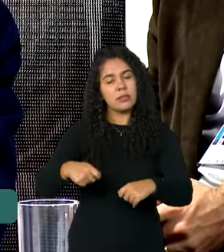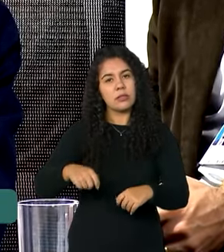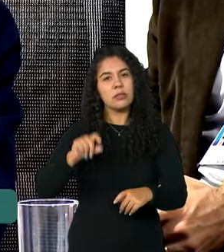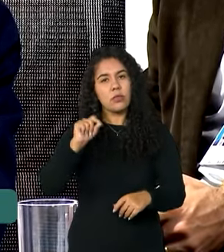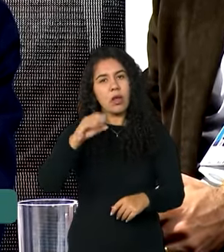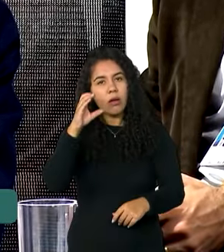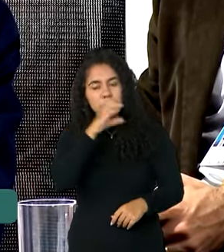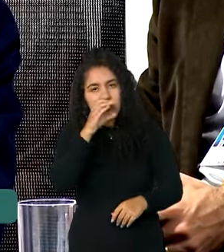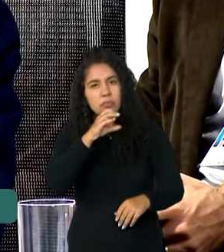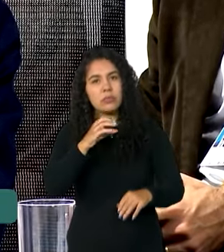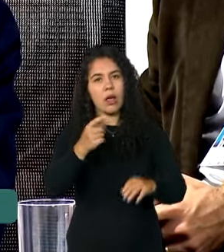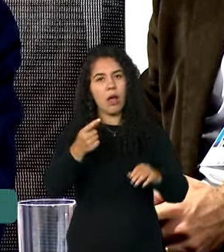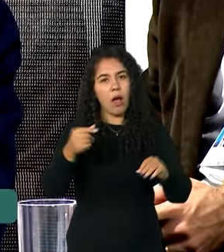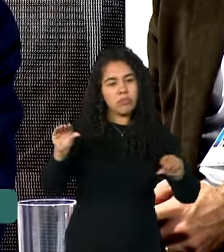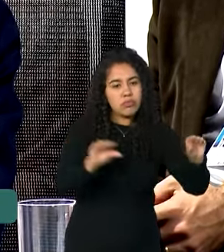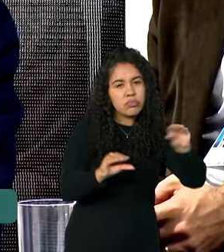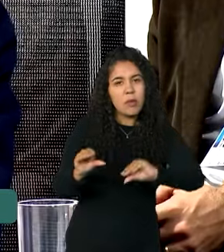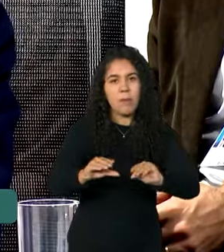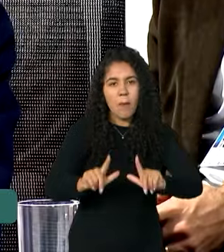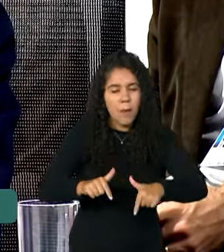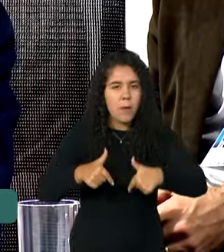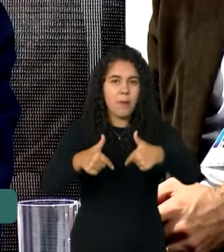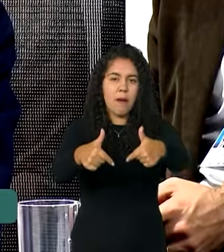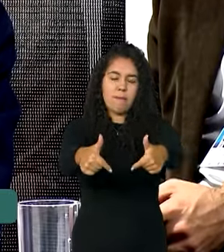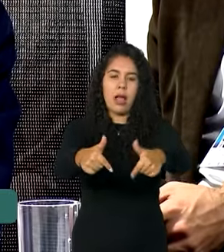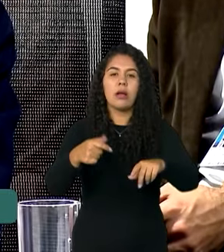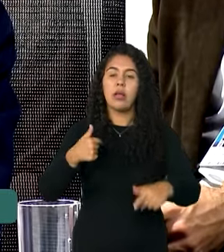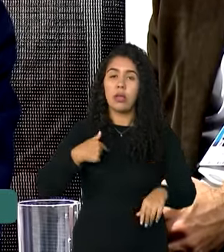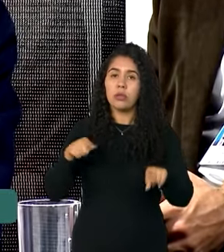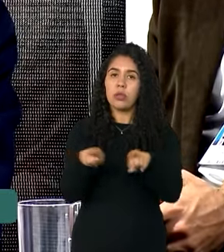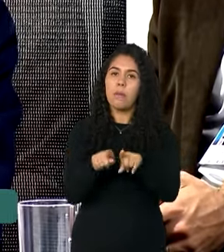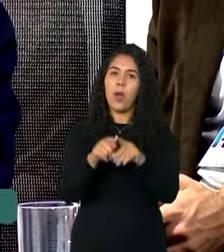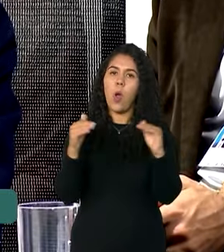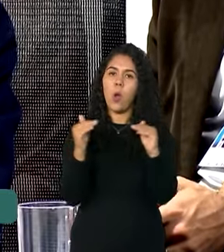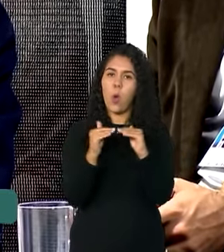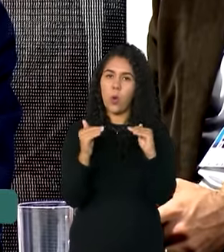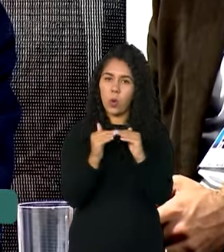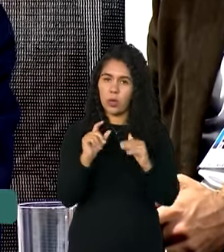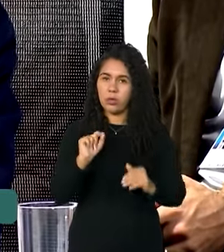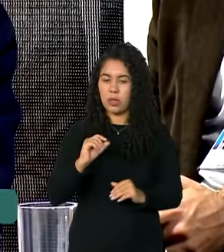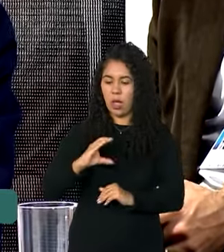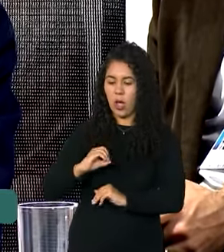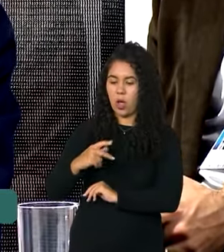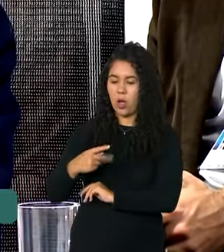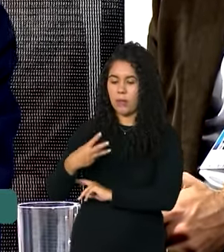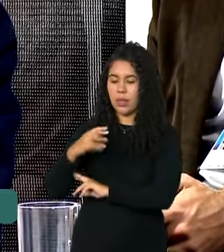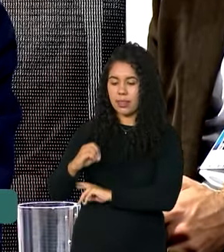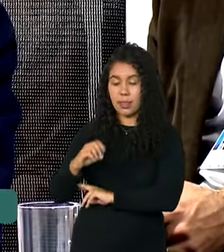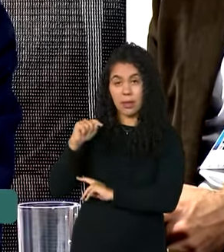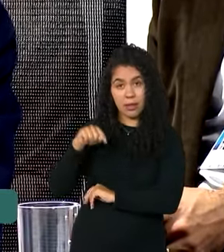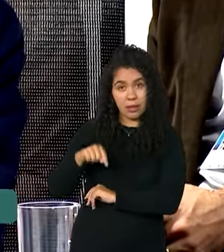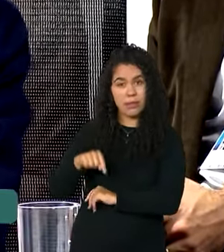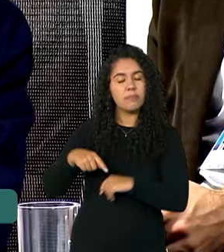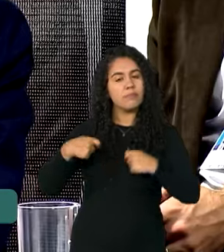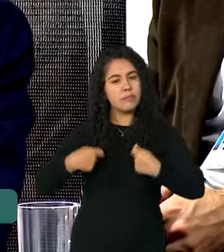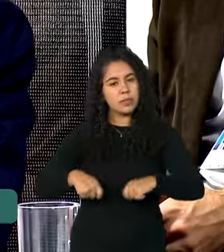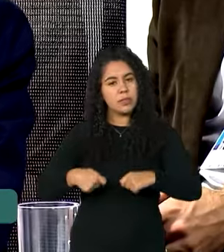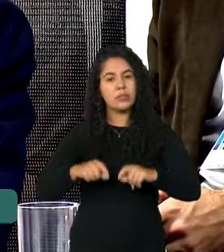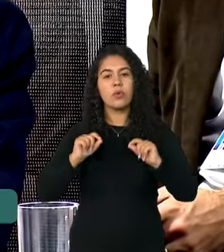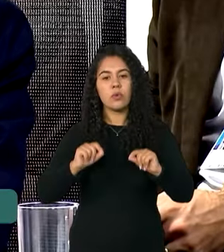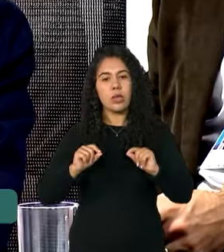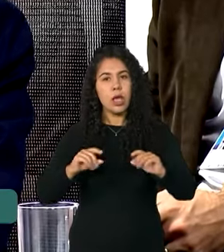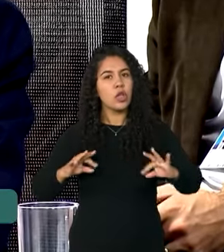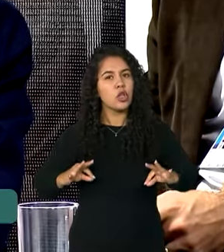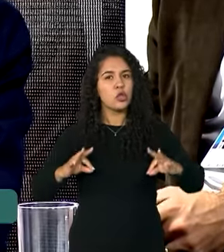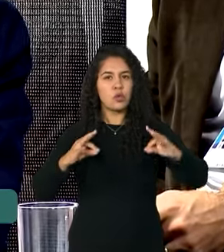energéticas. Eu aqui também concordo que a COP30 tem que ser uma COP com a participação